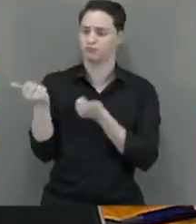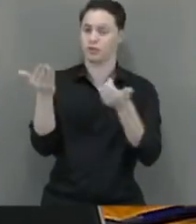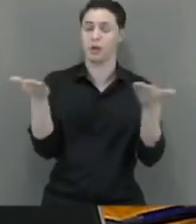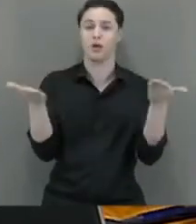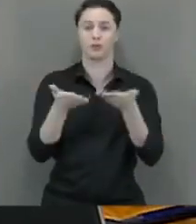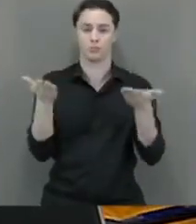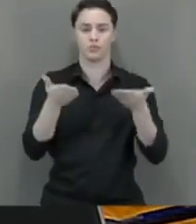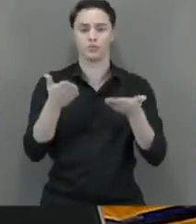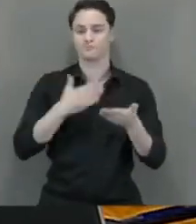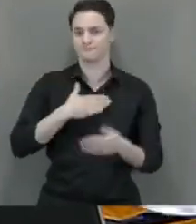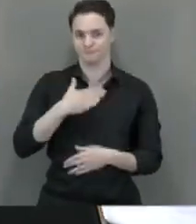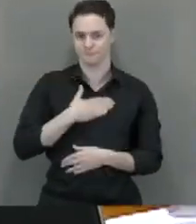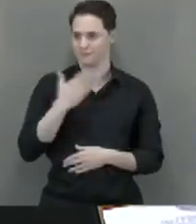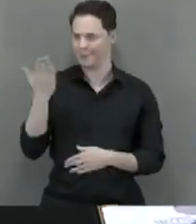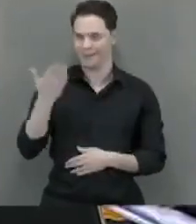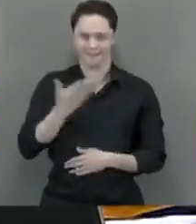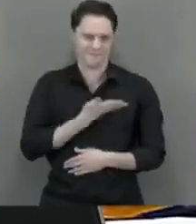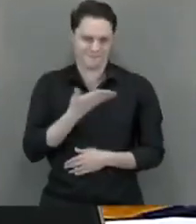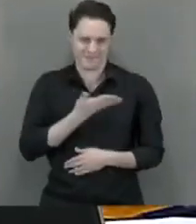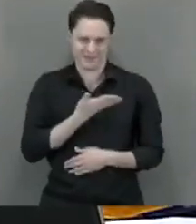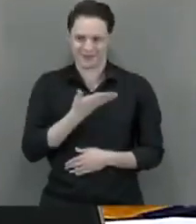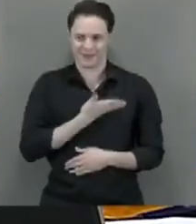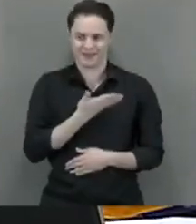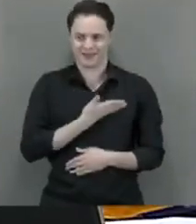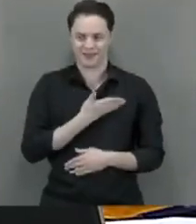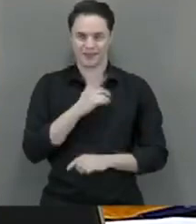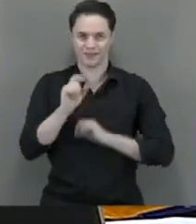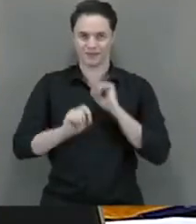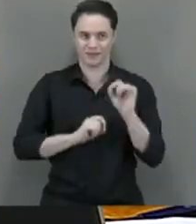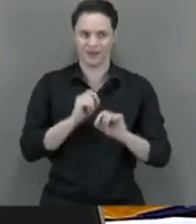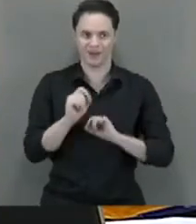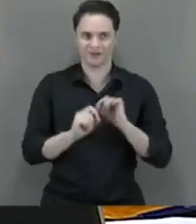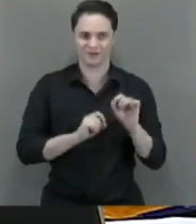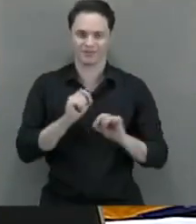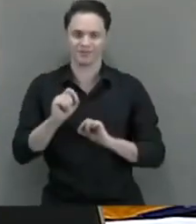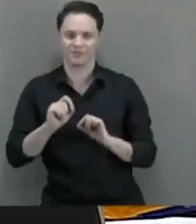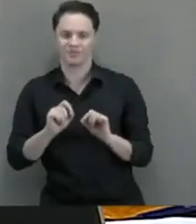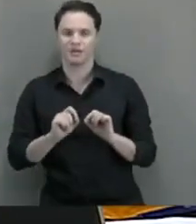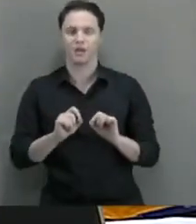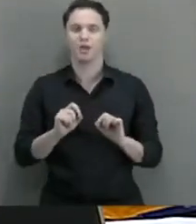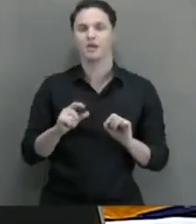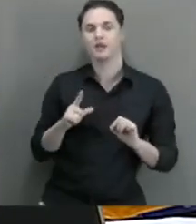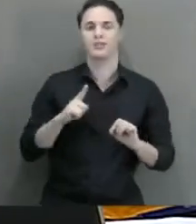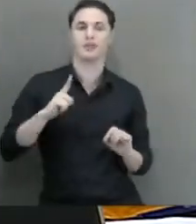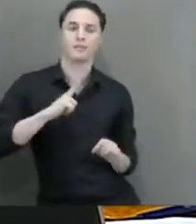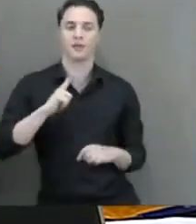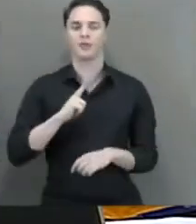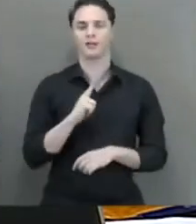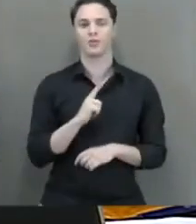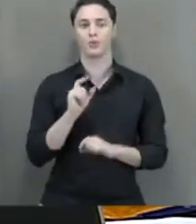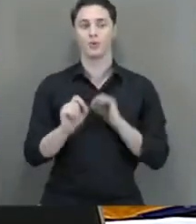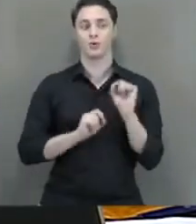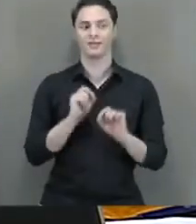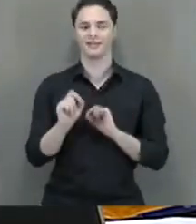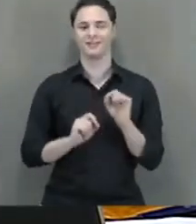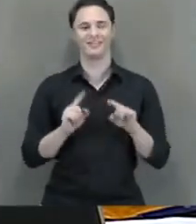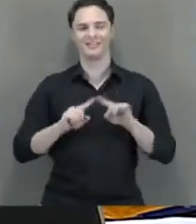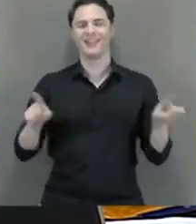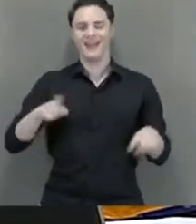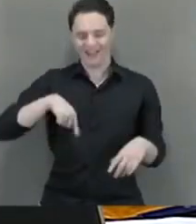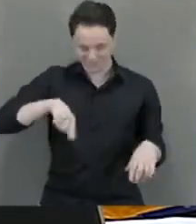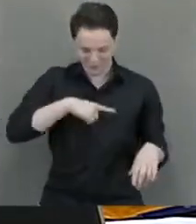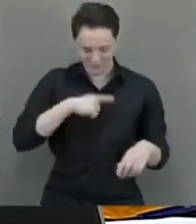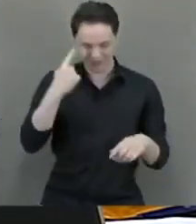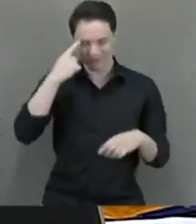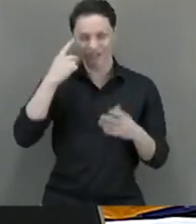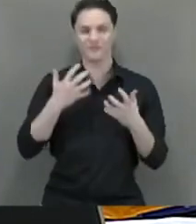ao meu grande amigo, senador Cajuru, e juiz da vara de execuções